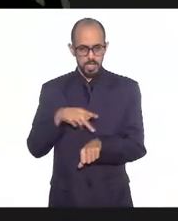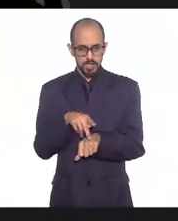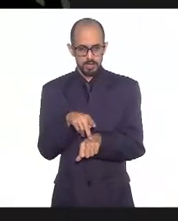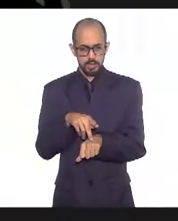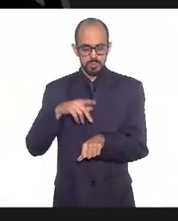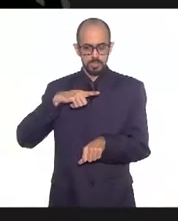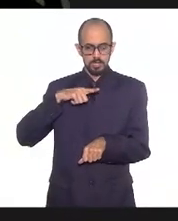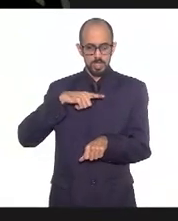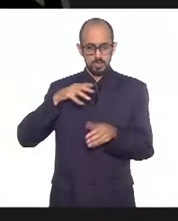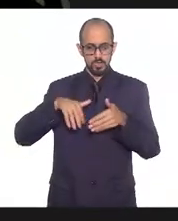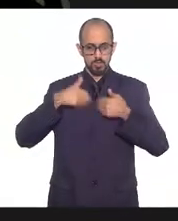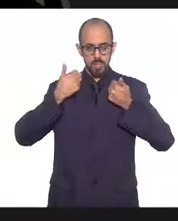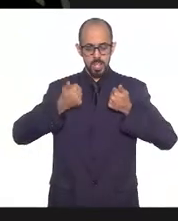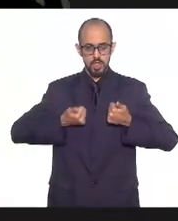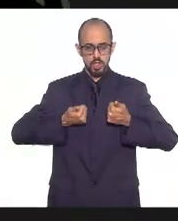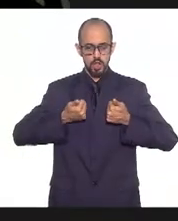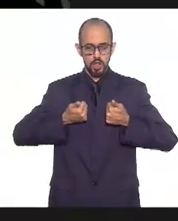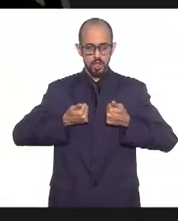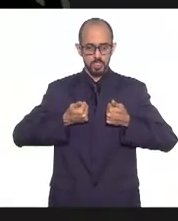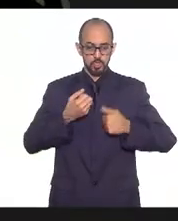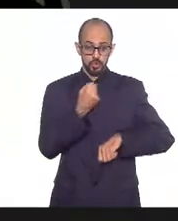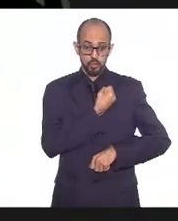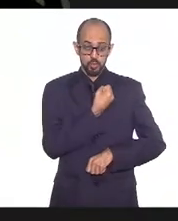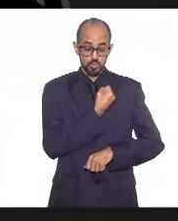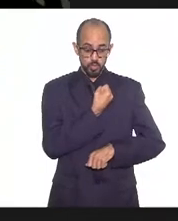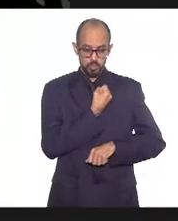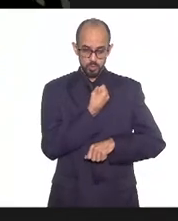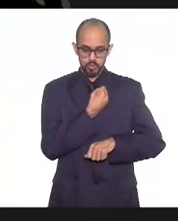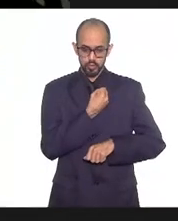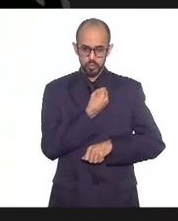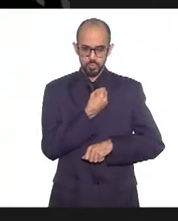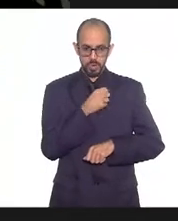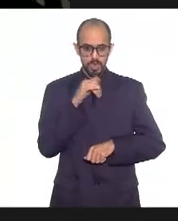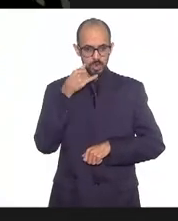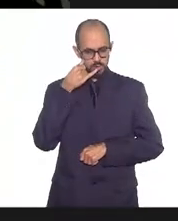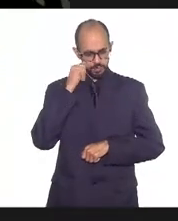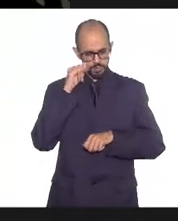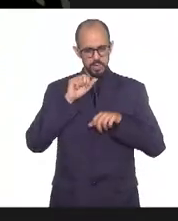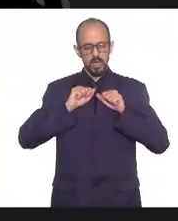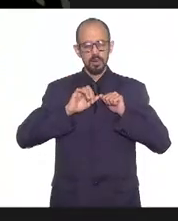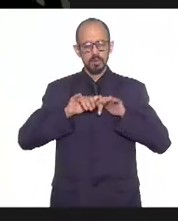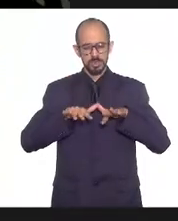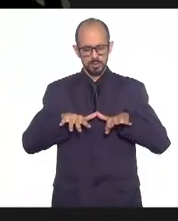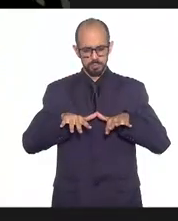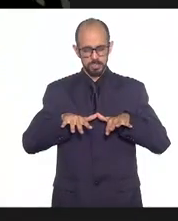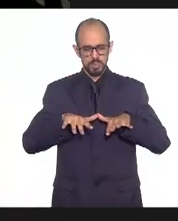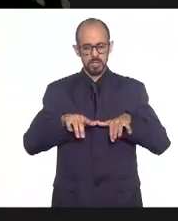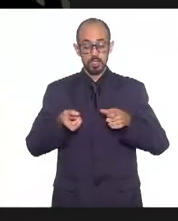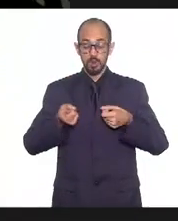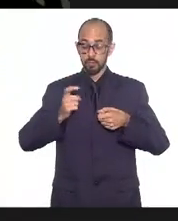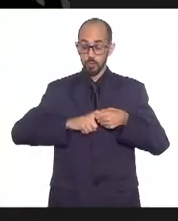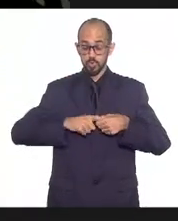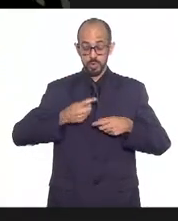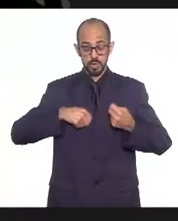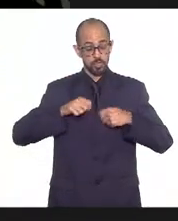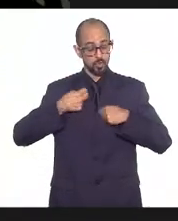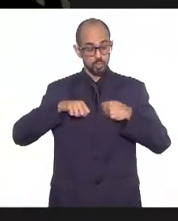melhores índices de combate à pandemia, que já estão retomando sua economia,